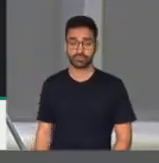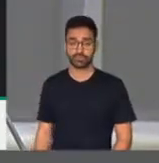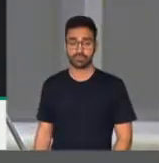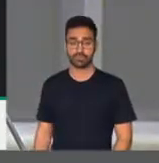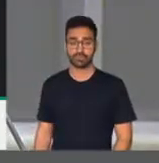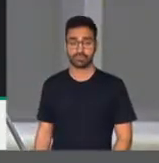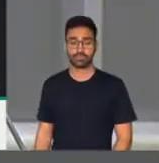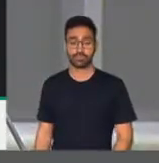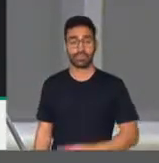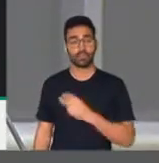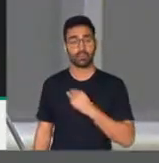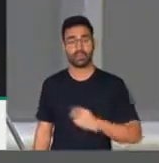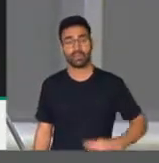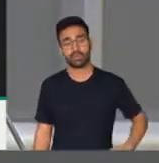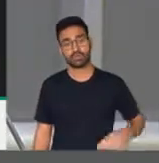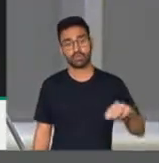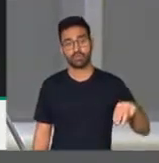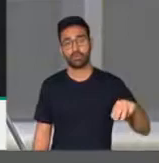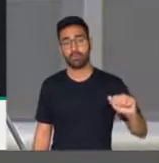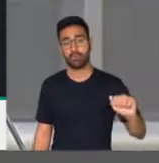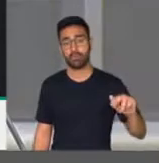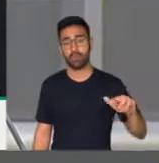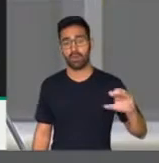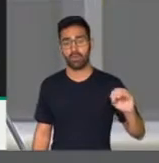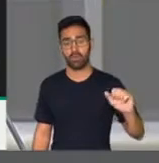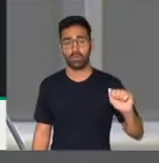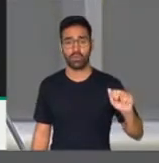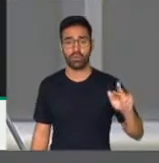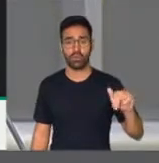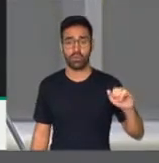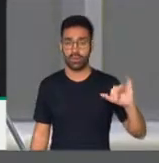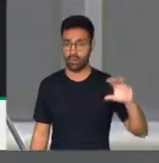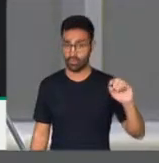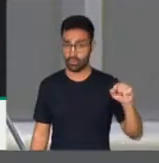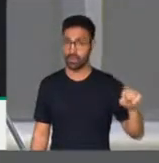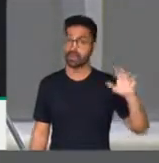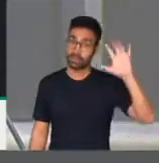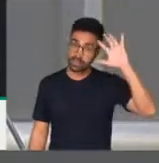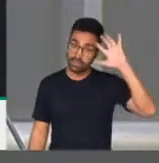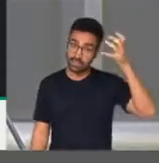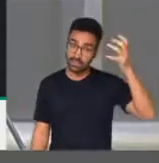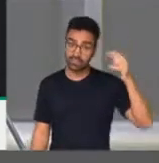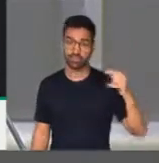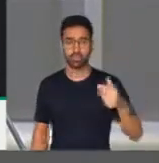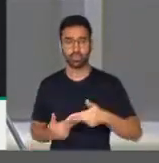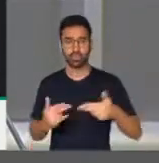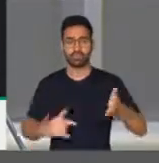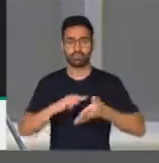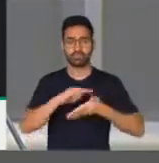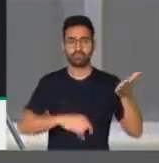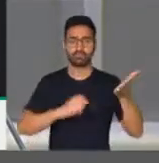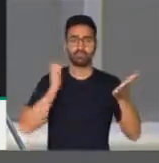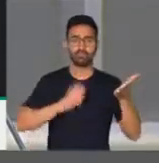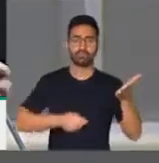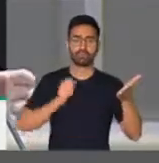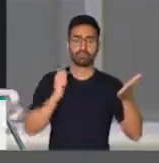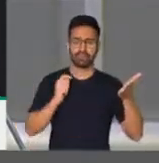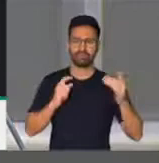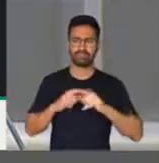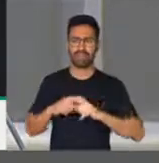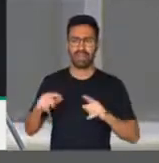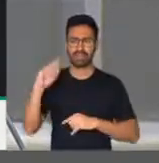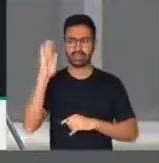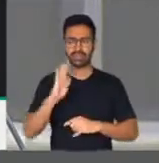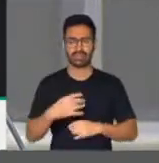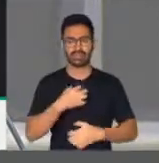do ministro Marco Aurélio que causou um desconforto nacional